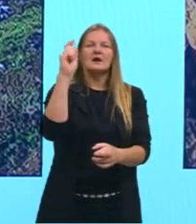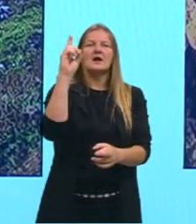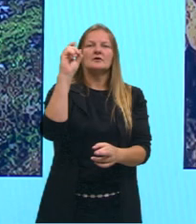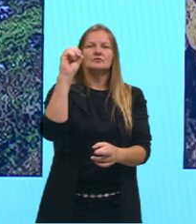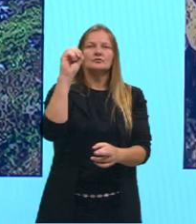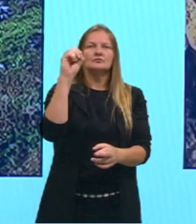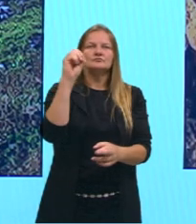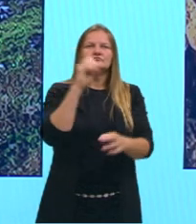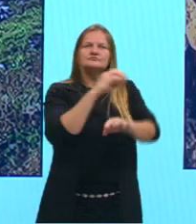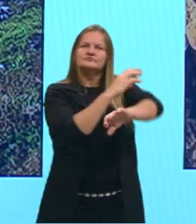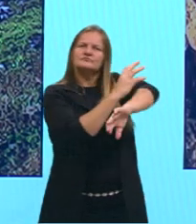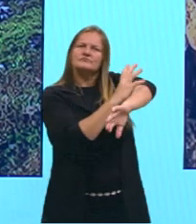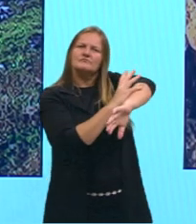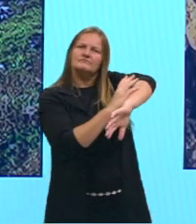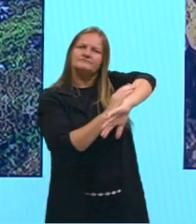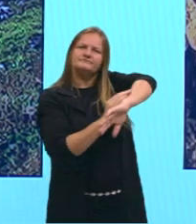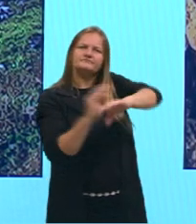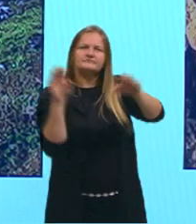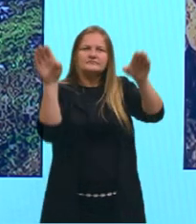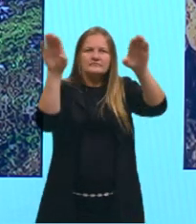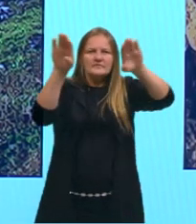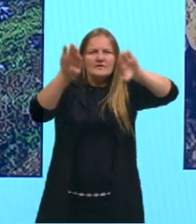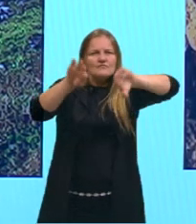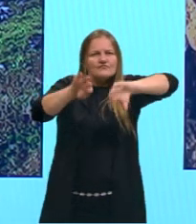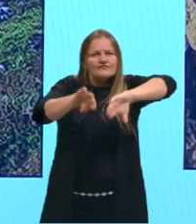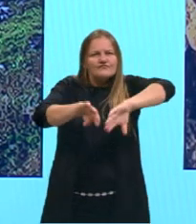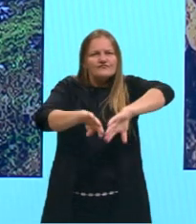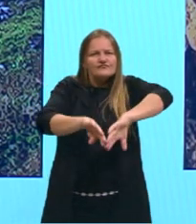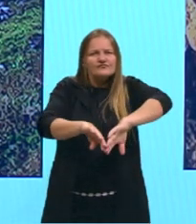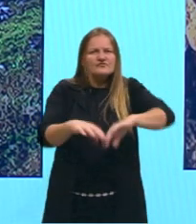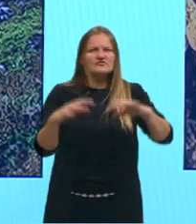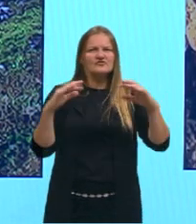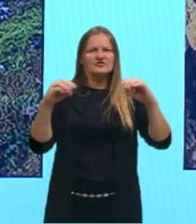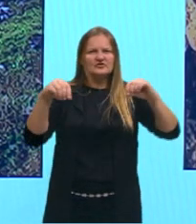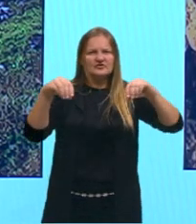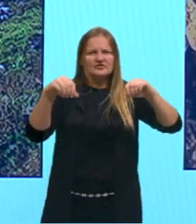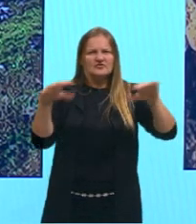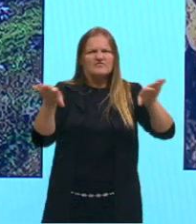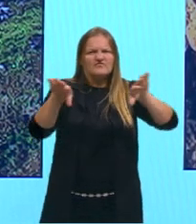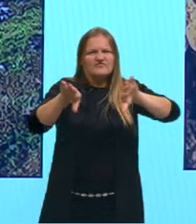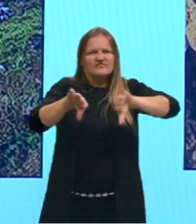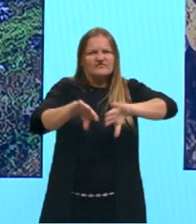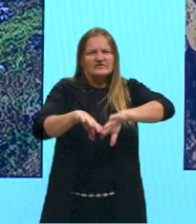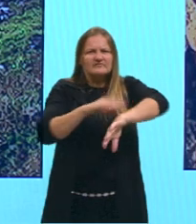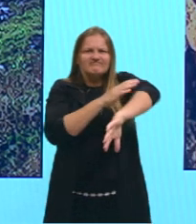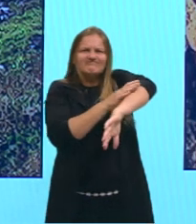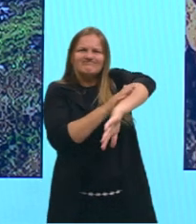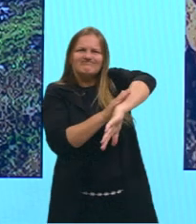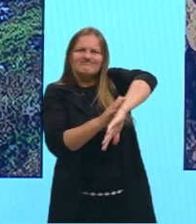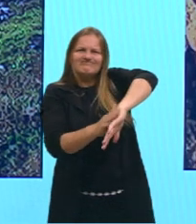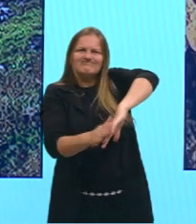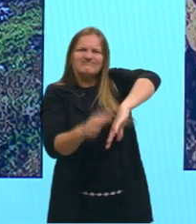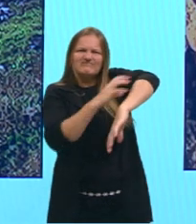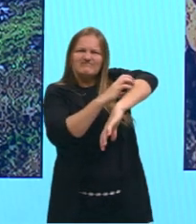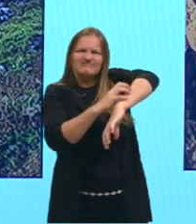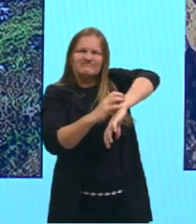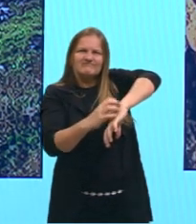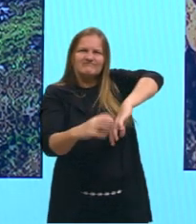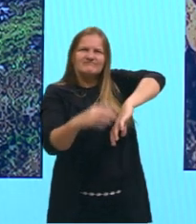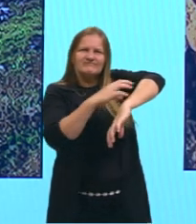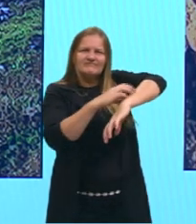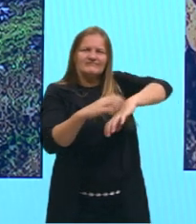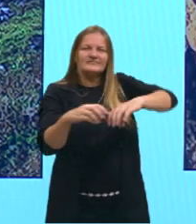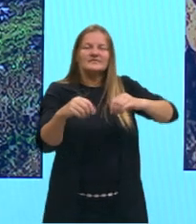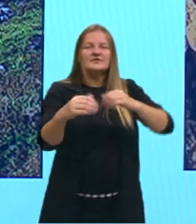material, e ele vai cortando aí essas rochas e levando e mostrando vários pacotes sedimentares, né? Ou outras